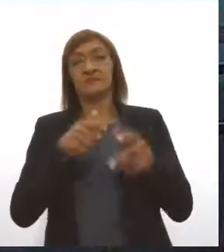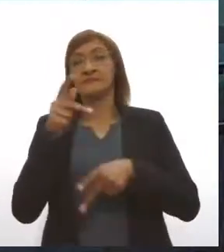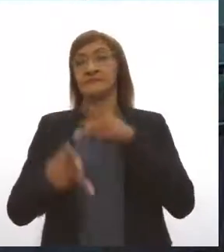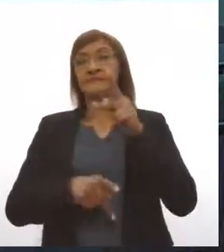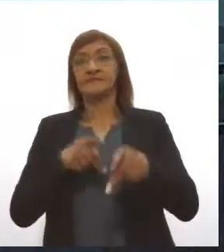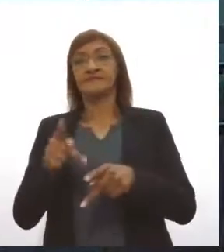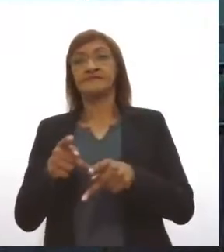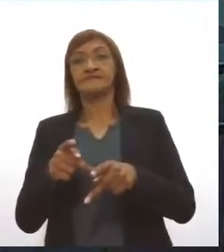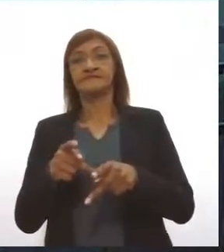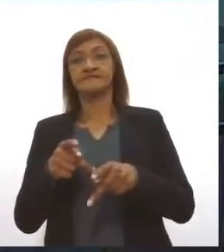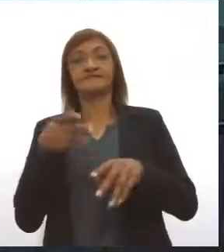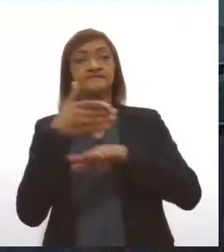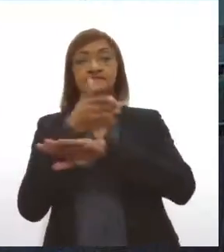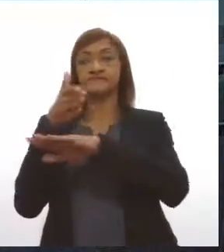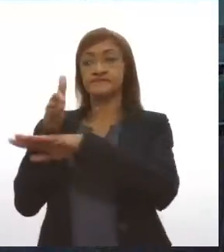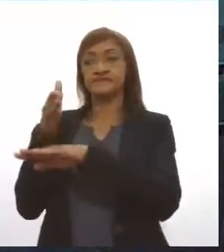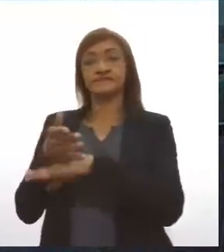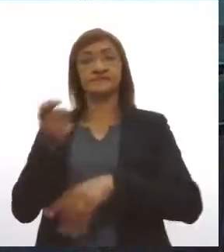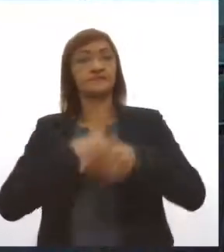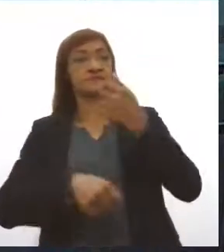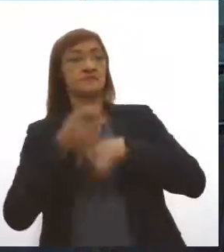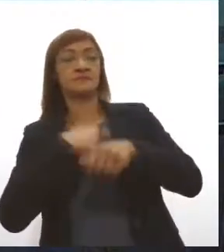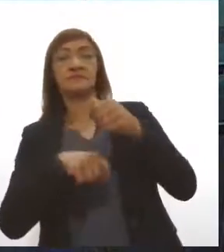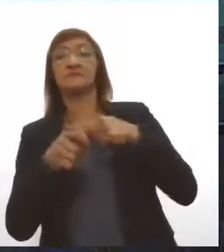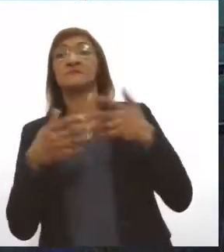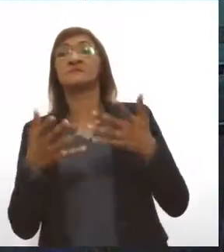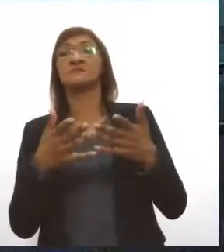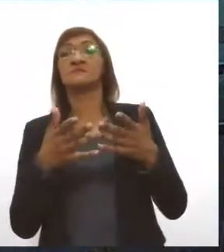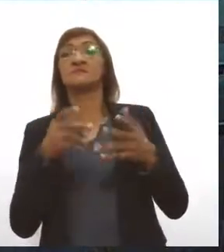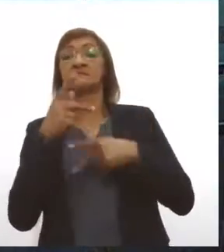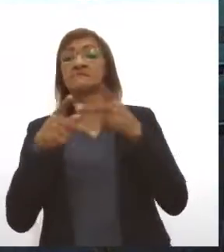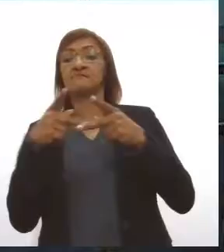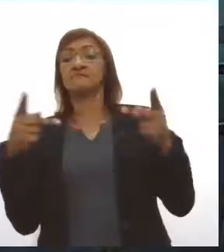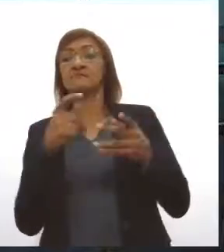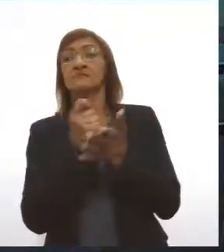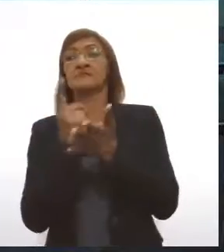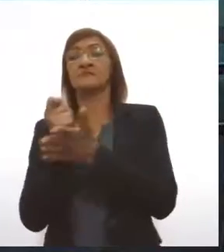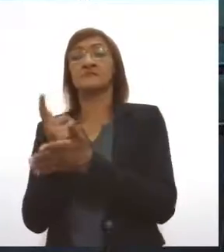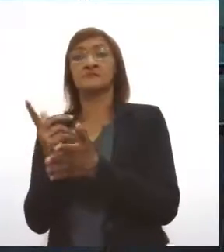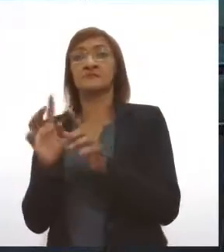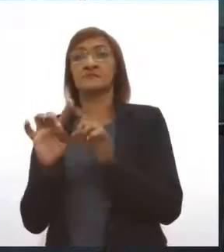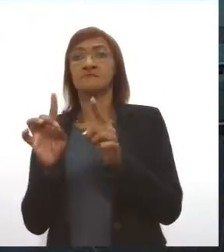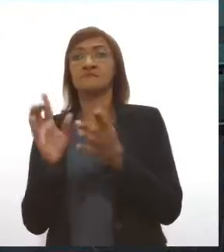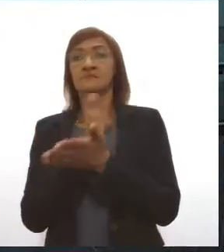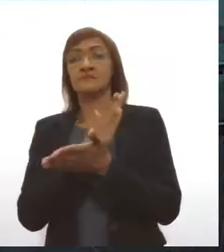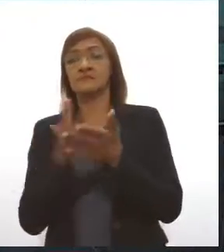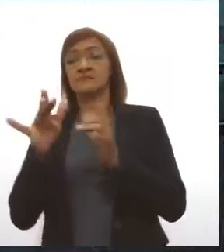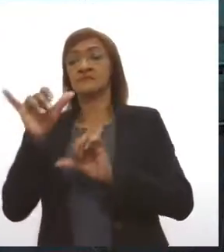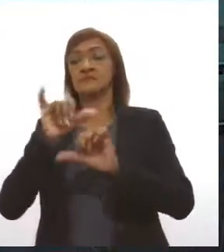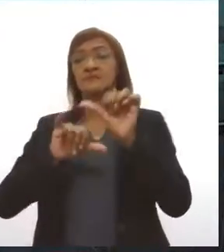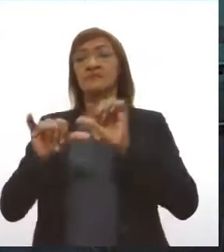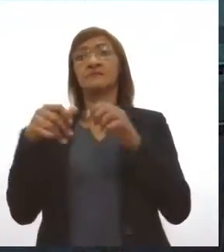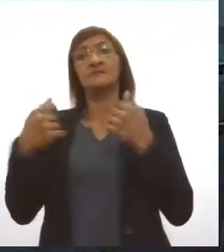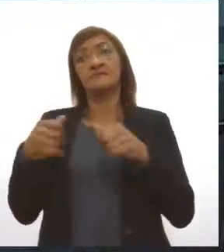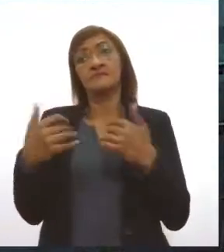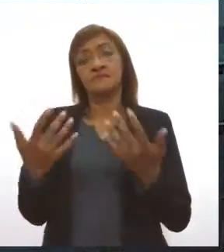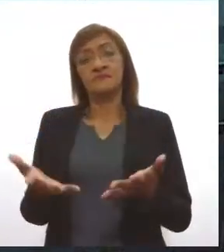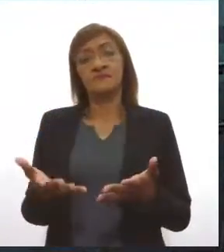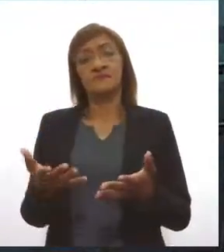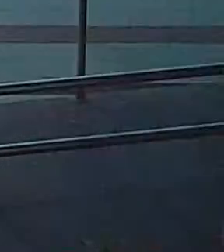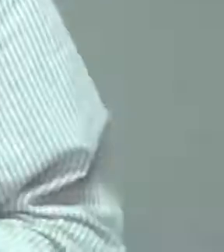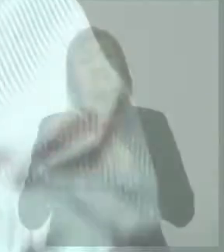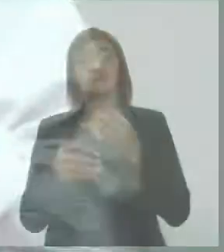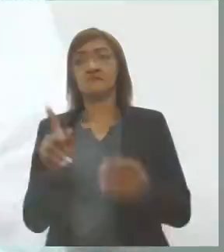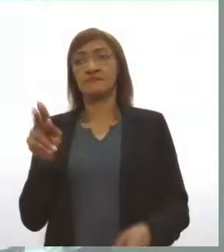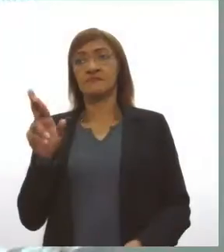comércio, comprar os presentes, mas acontece que muitos desses presentes precisam ser trocados. Vamos saber agora as orientações do PROCON.